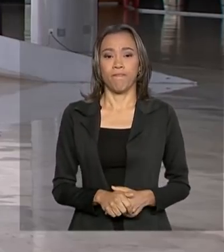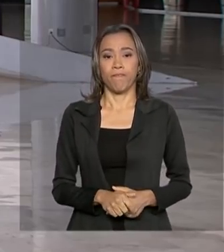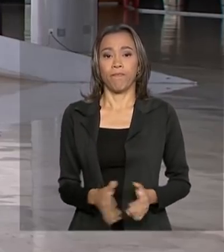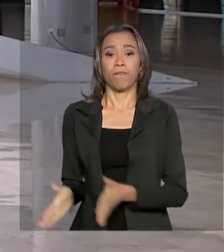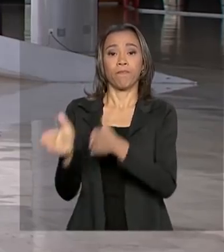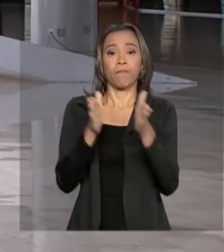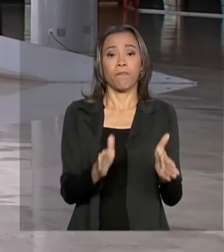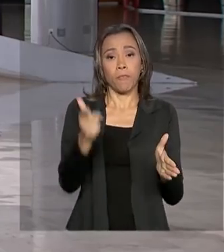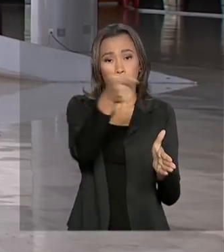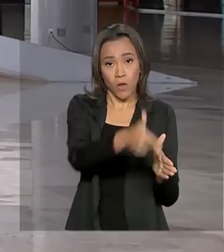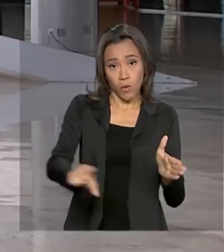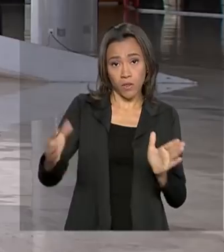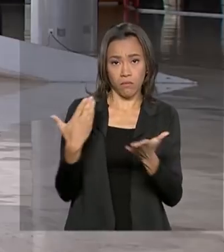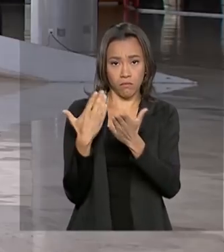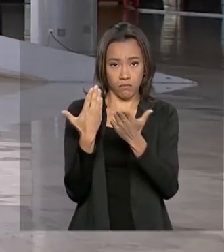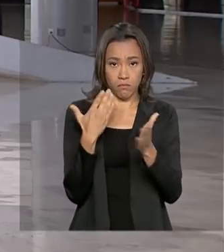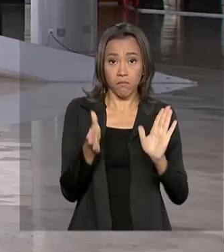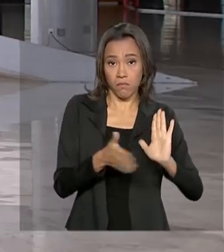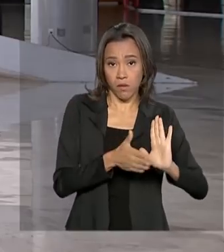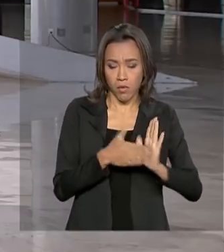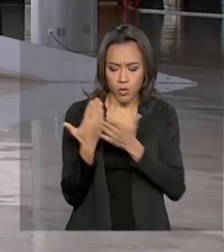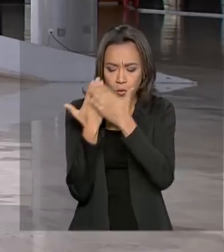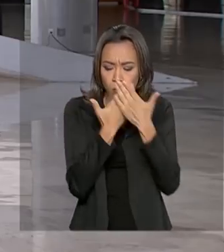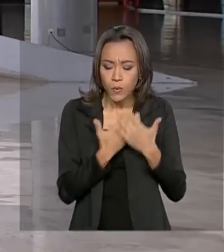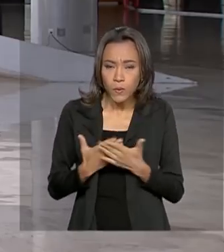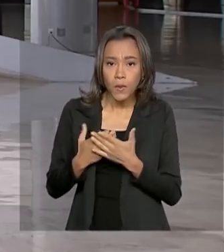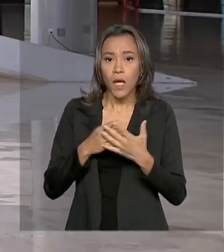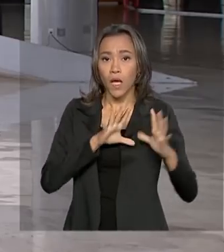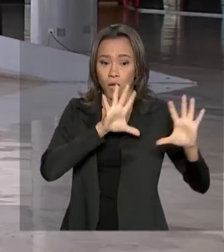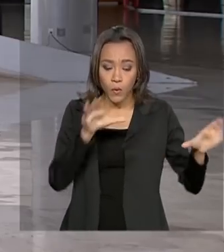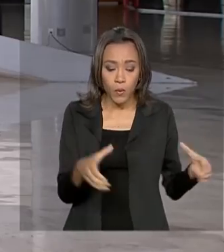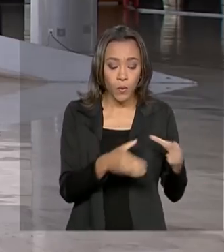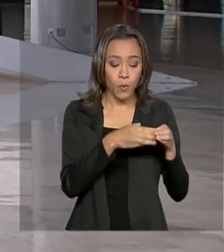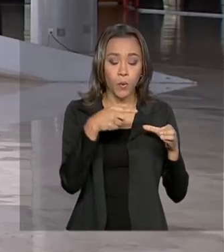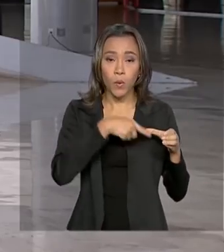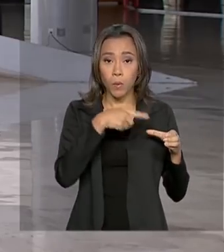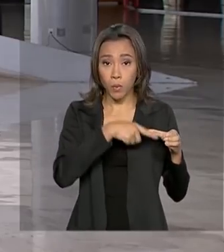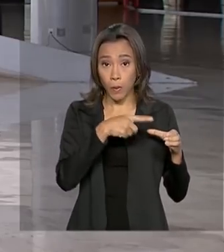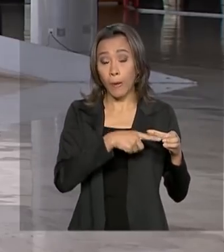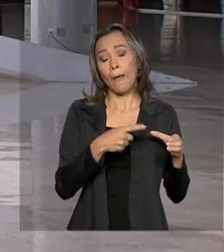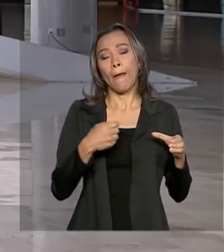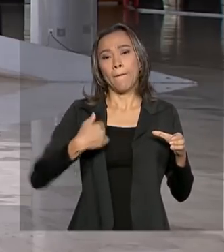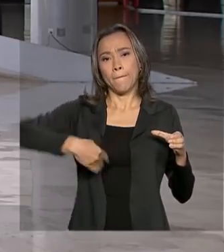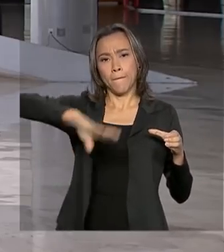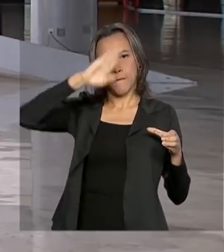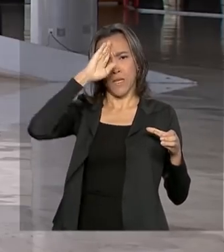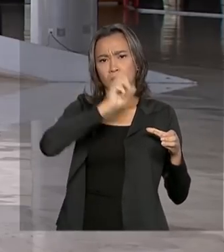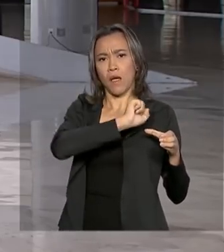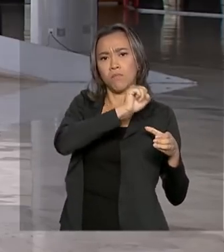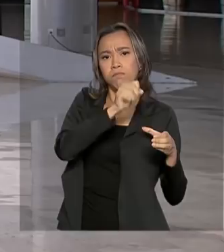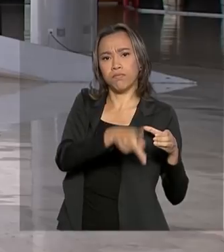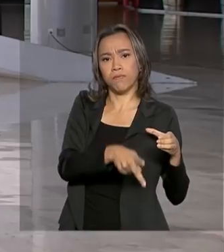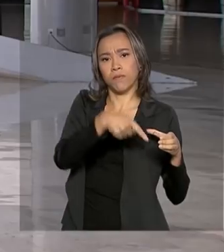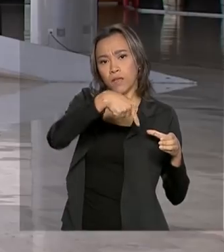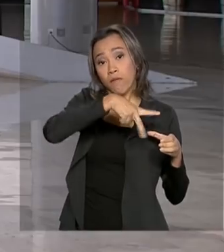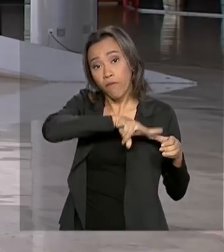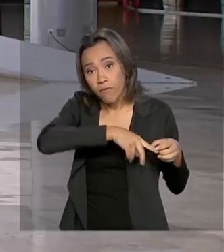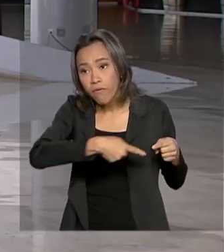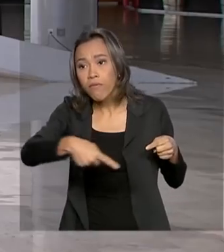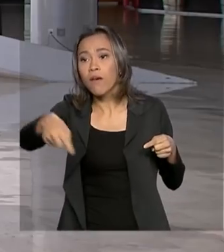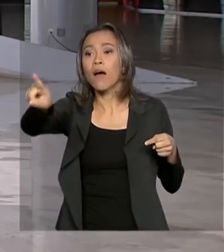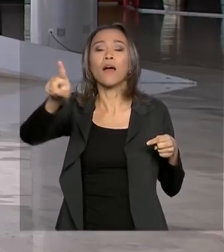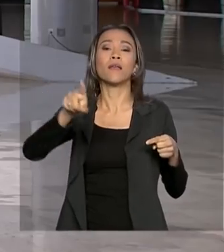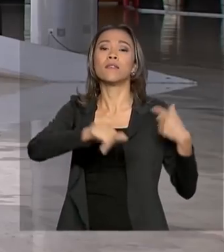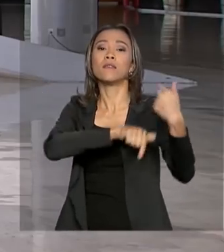outra medida em estudo pelo governo é recrutar militares da reserva para ajudar na força-tarefa que vai atuar na